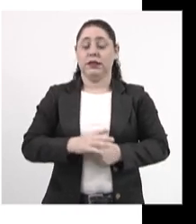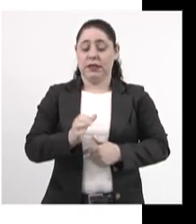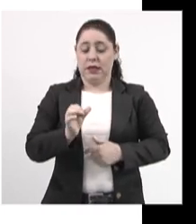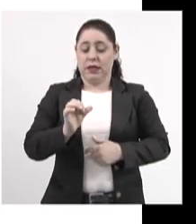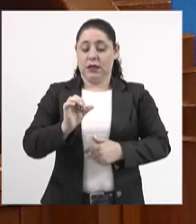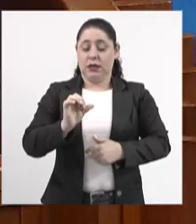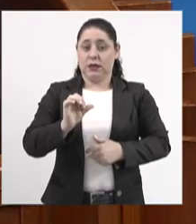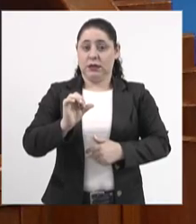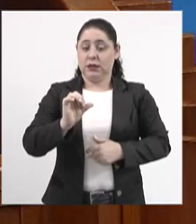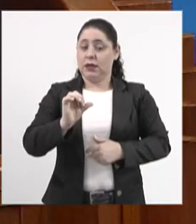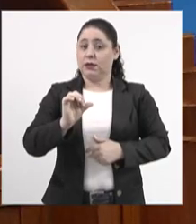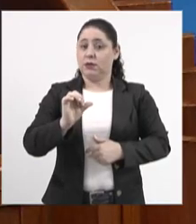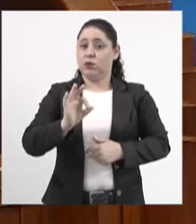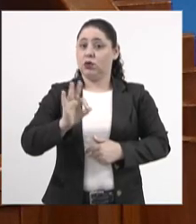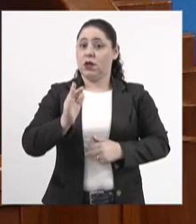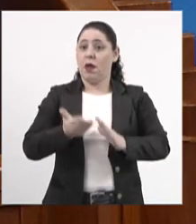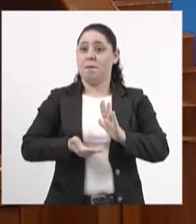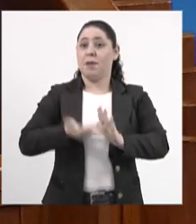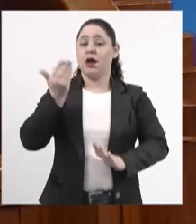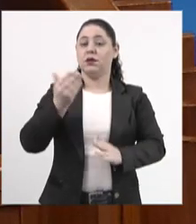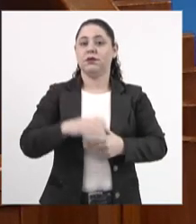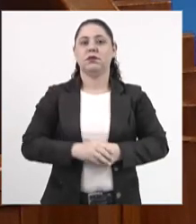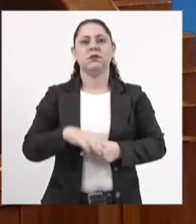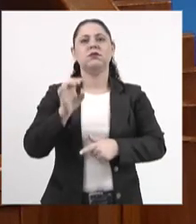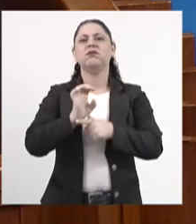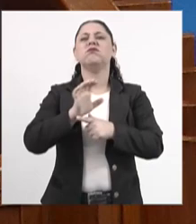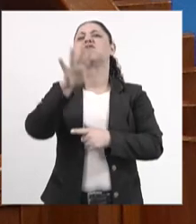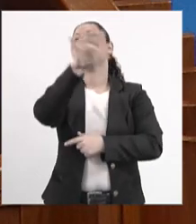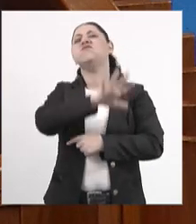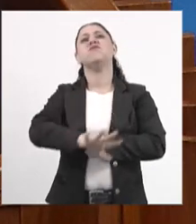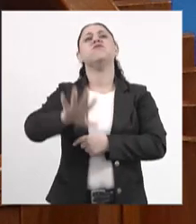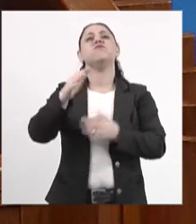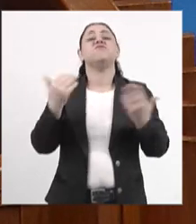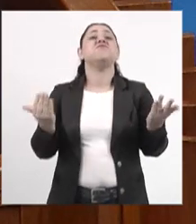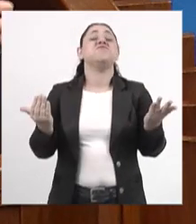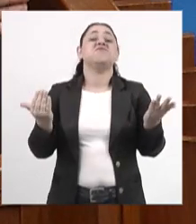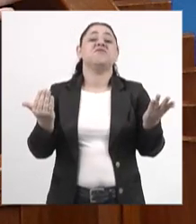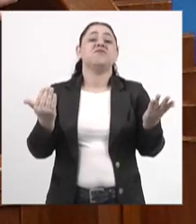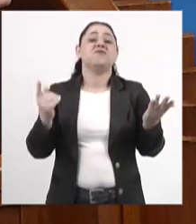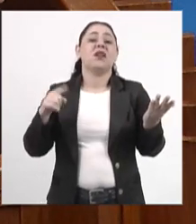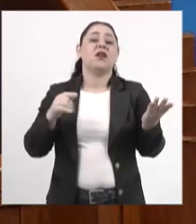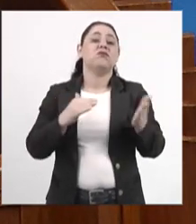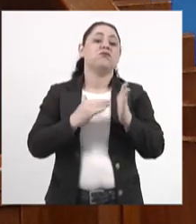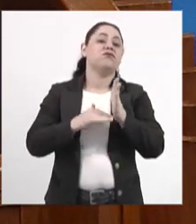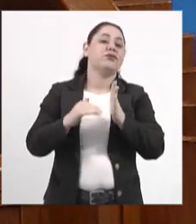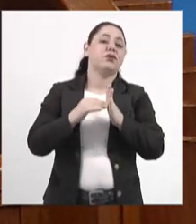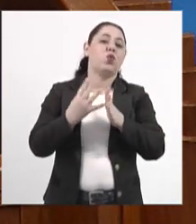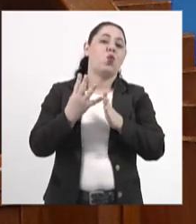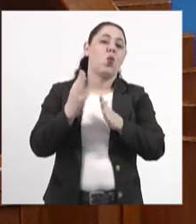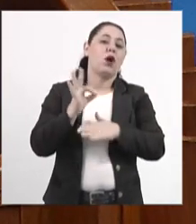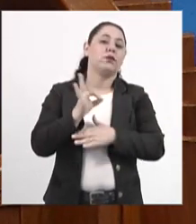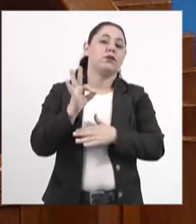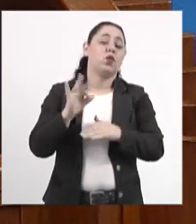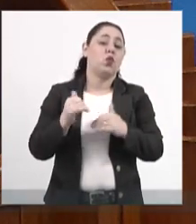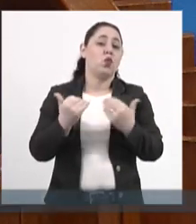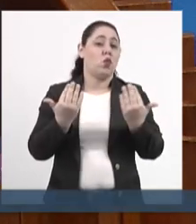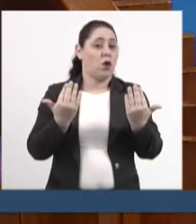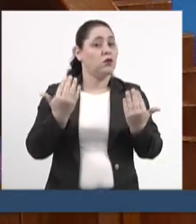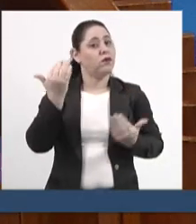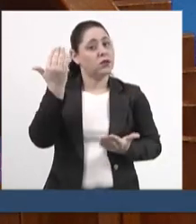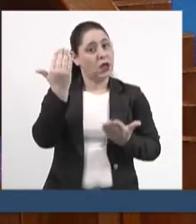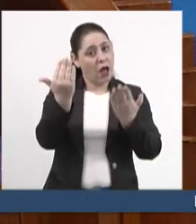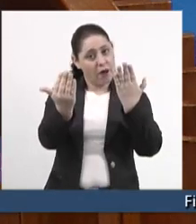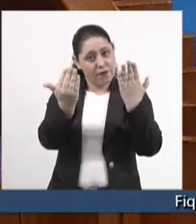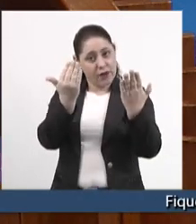6%, acima da inflação. E os outros estados? Bom, os outros estados estão crescendo a 4%. Quando você pega